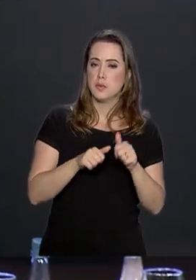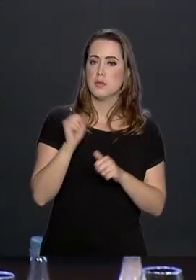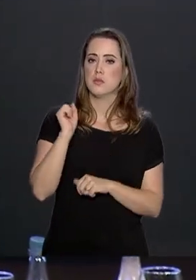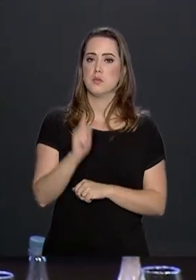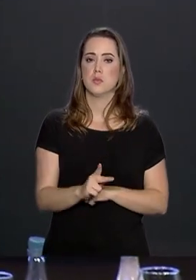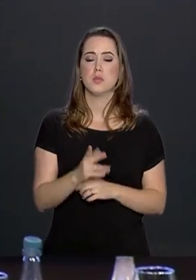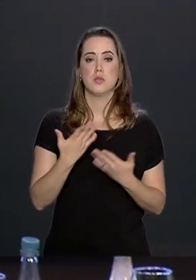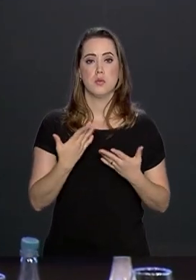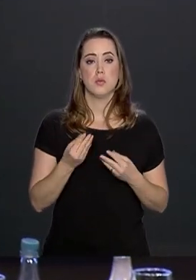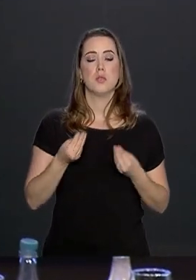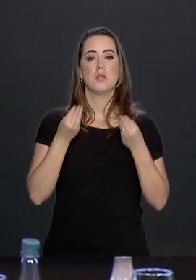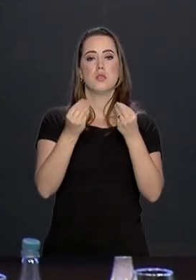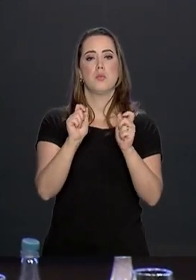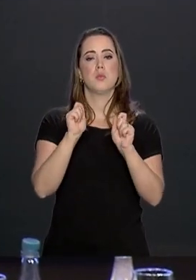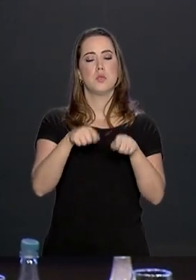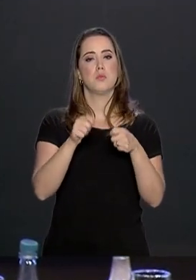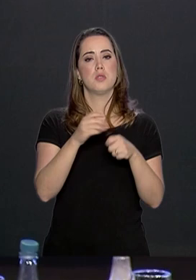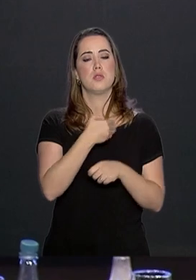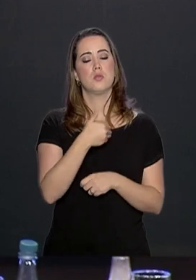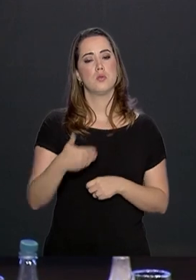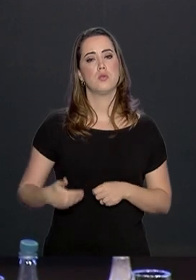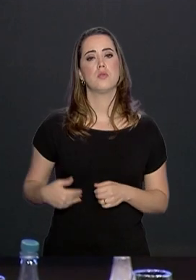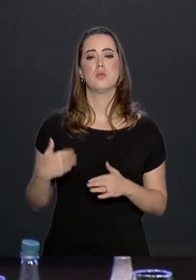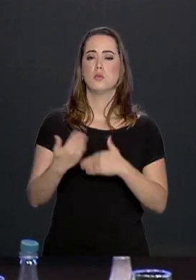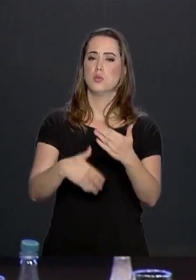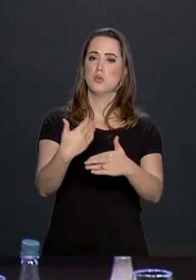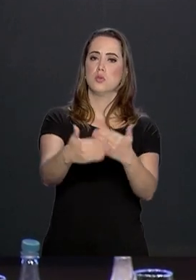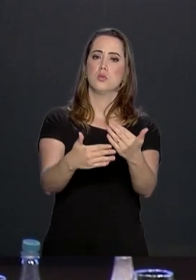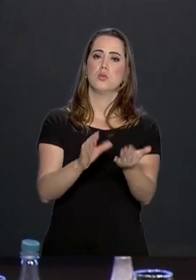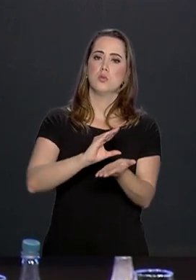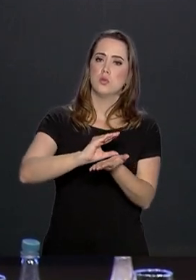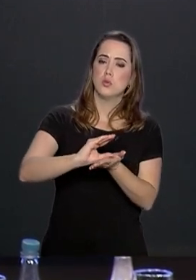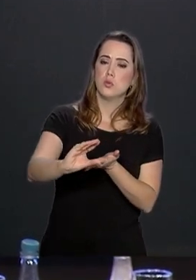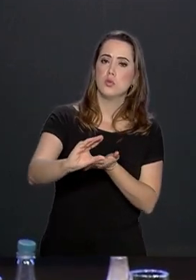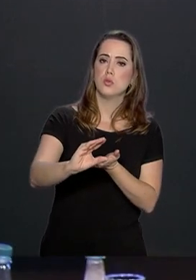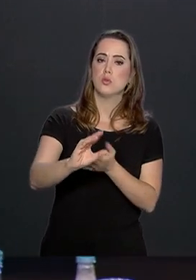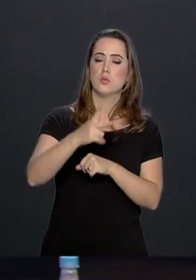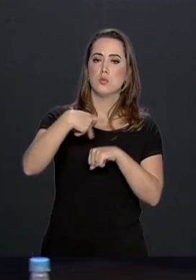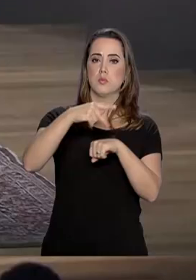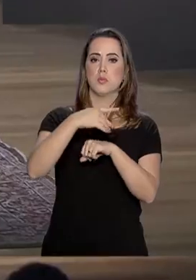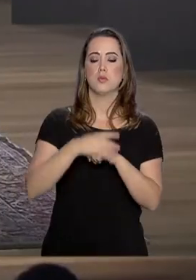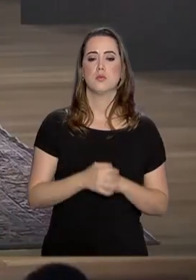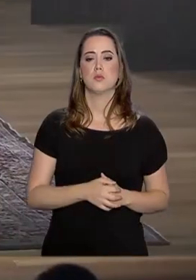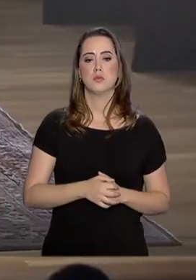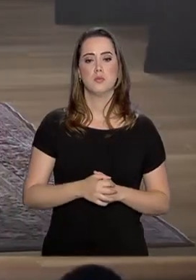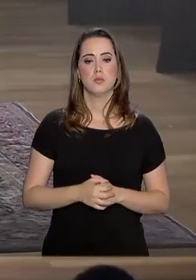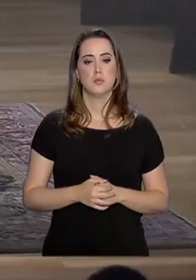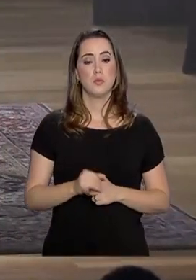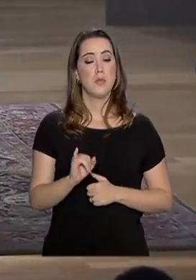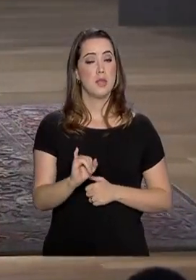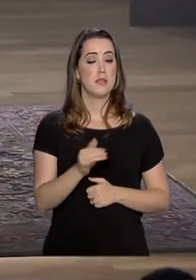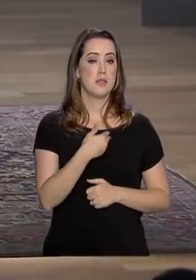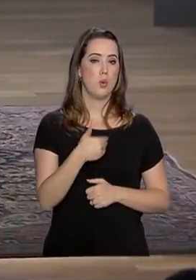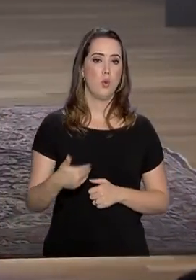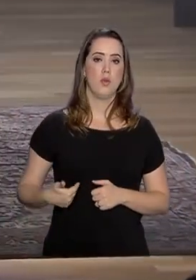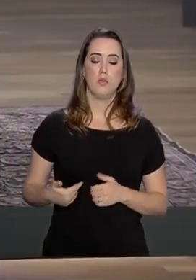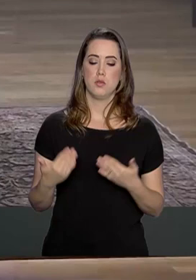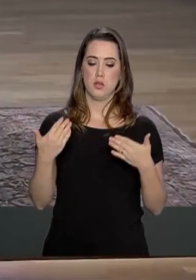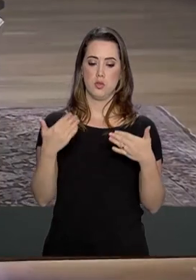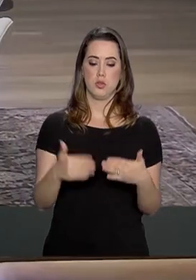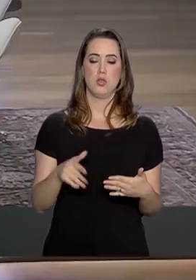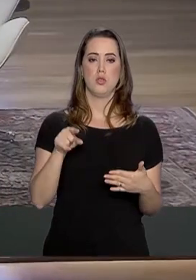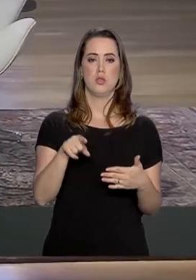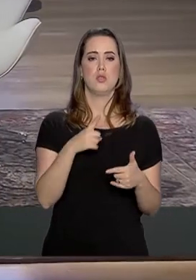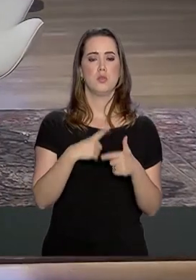Previdência para garantir que o Estado possa continuar a fazer investimentos no país. Se o governo não encarar